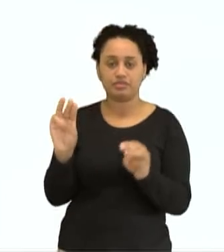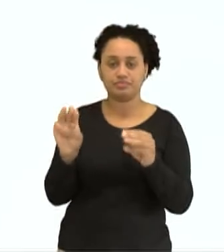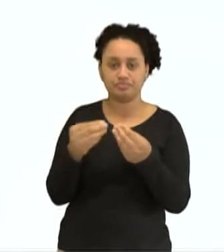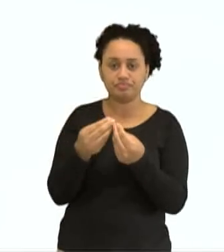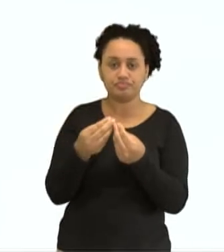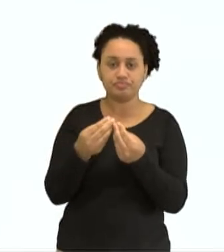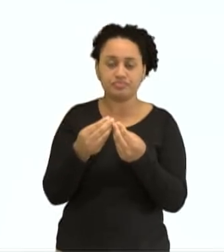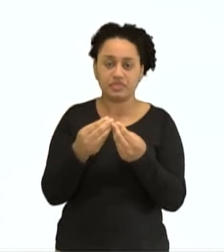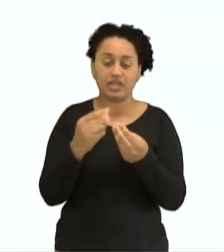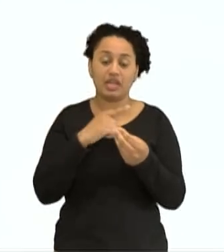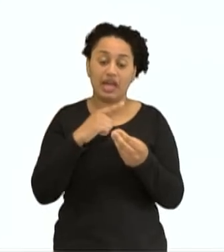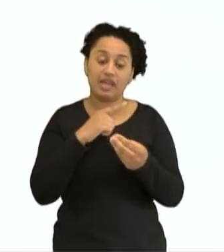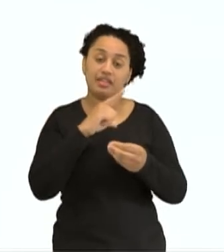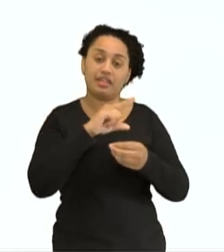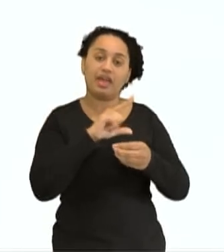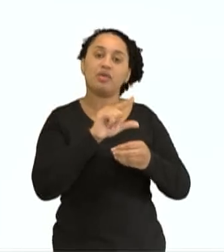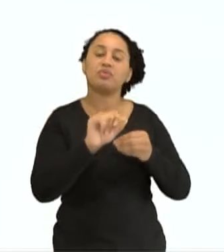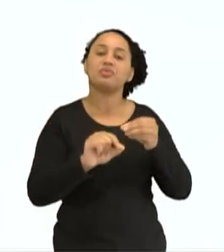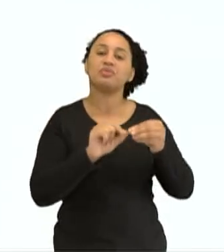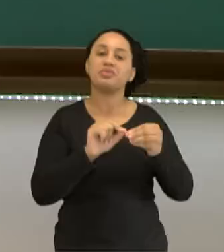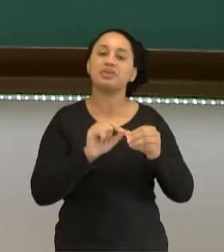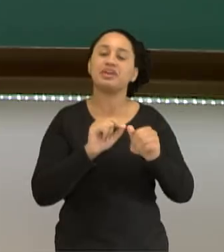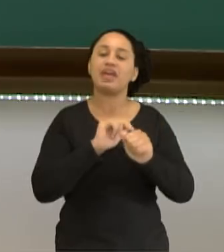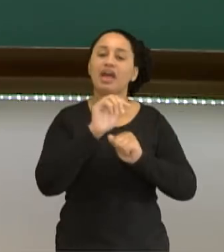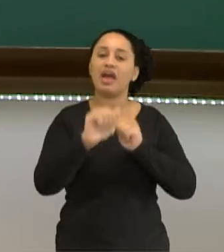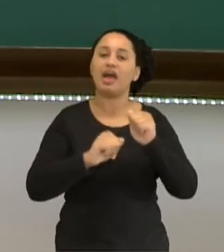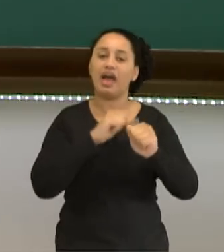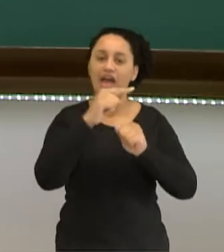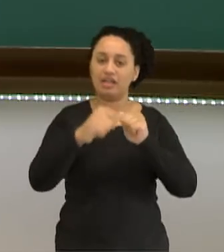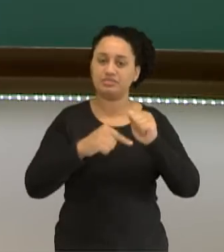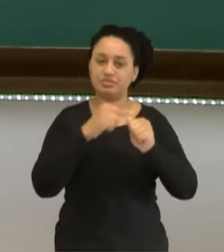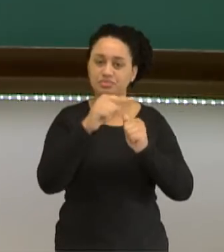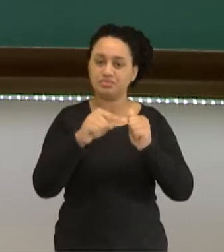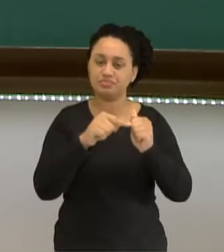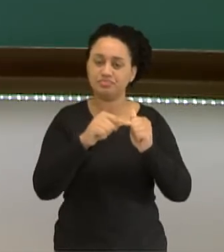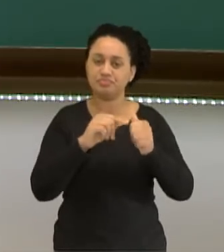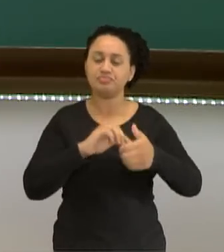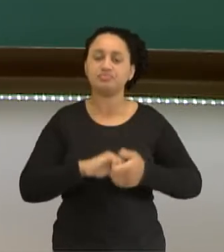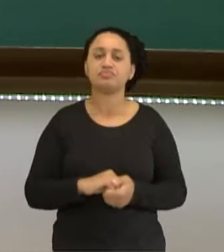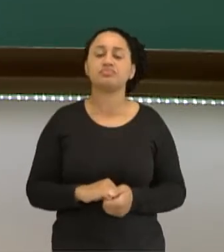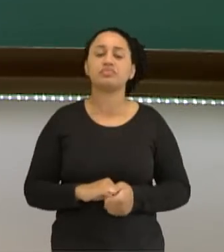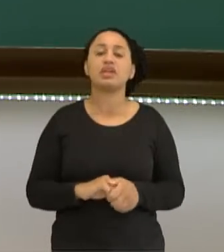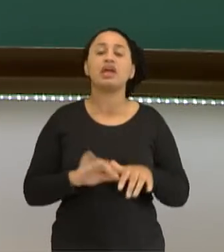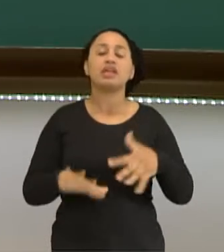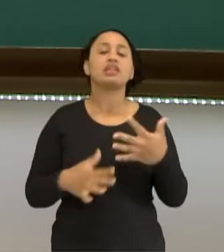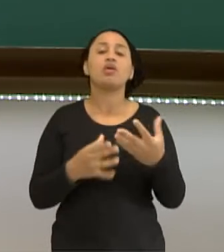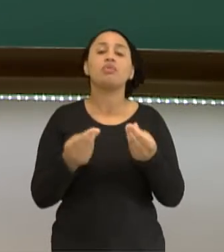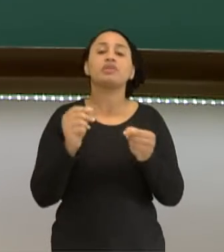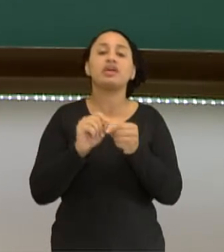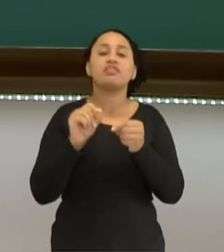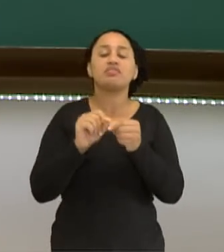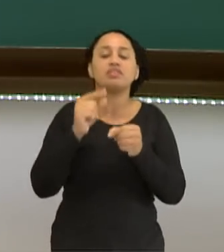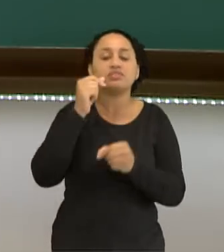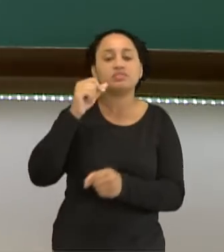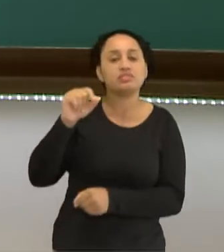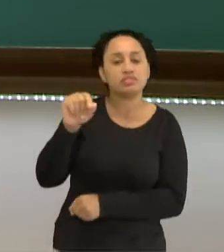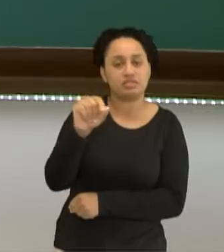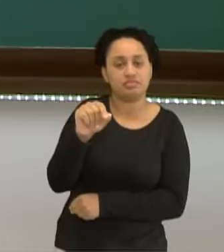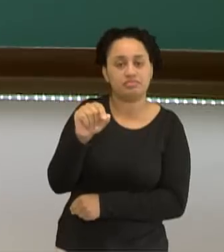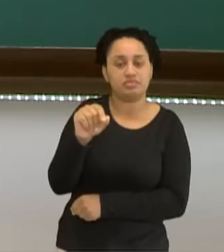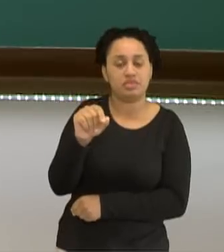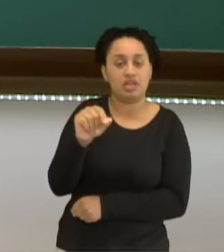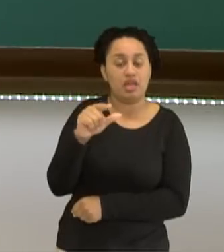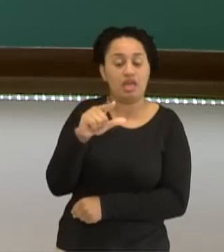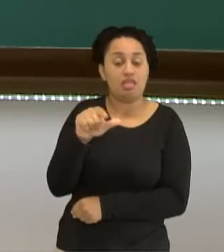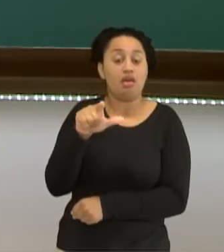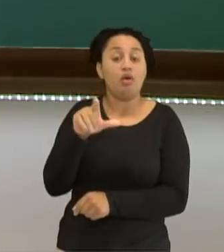formadas por átomos, mas como que é uma molécula que forma o sal de cozinha? O sal de cozinha também é chamado